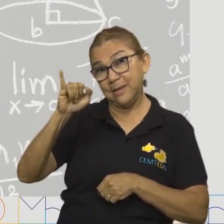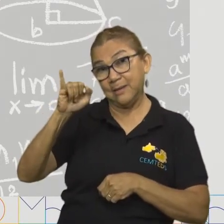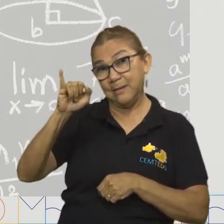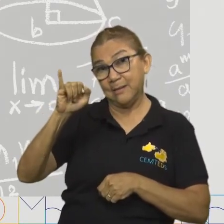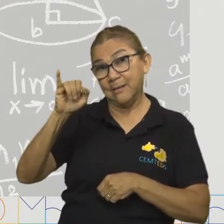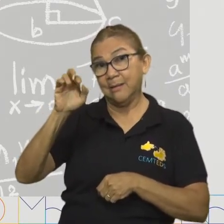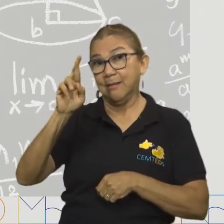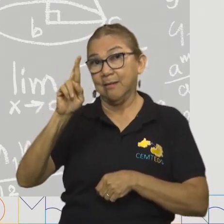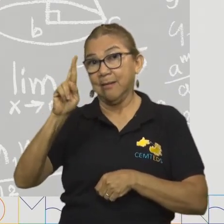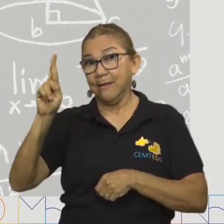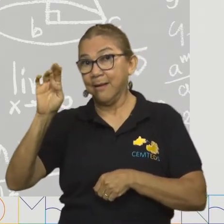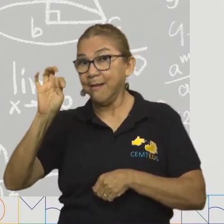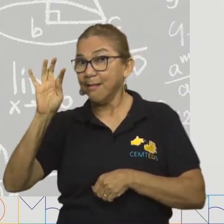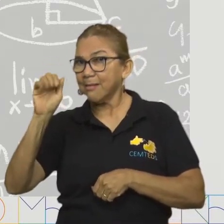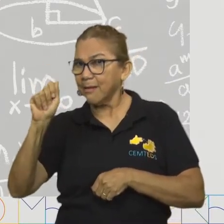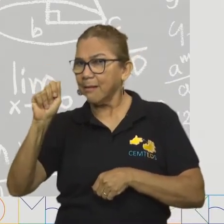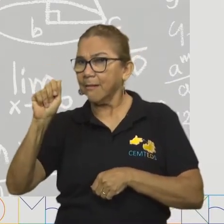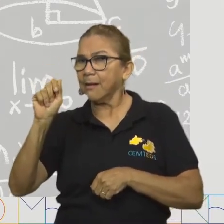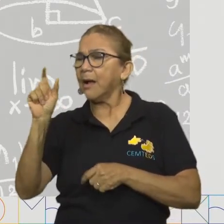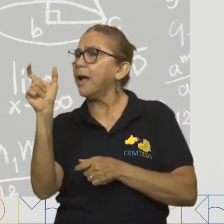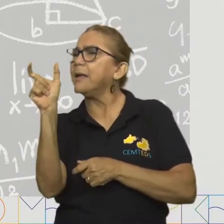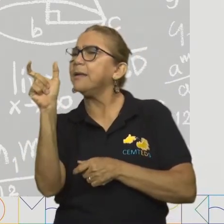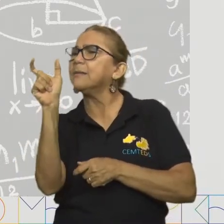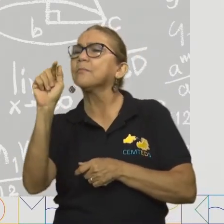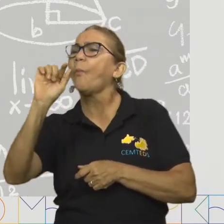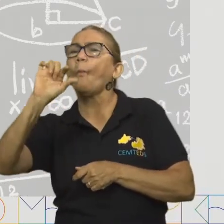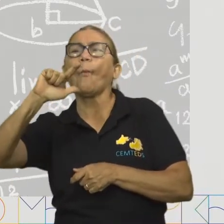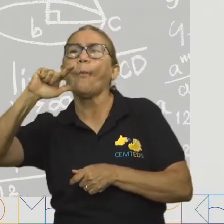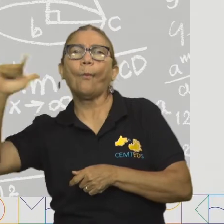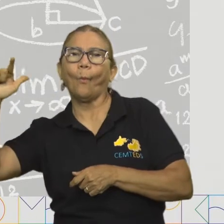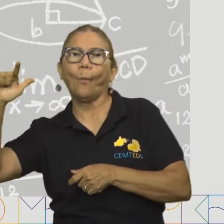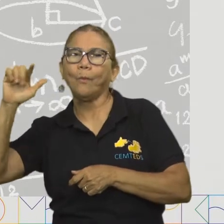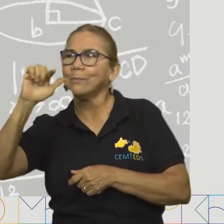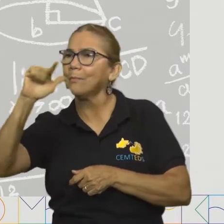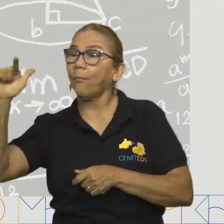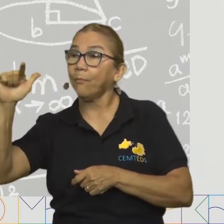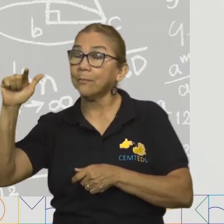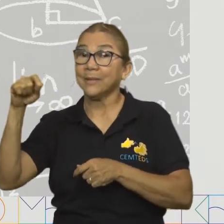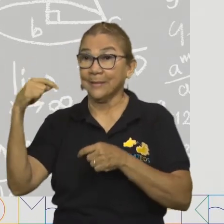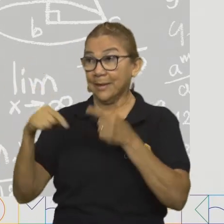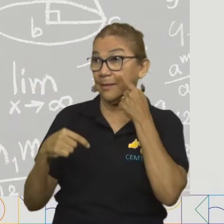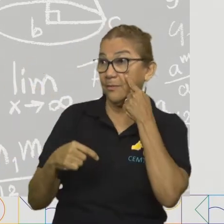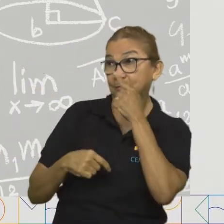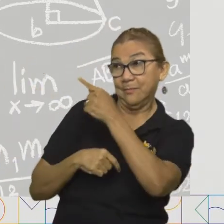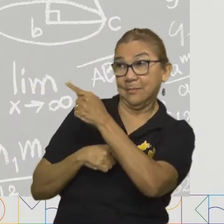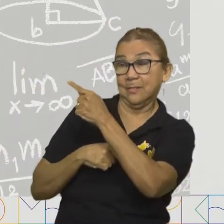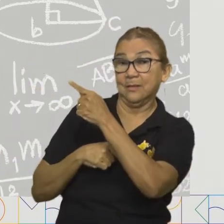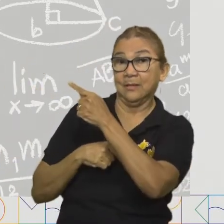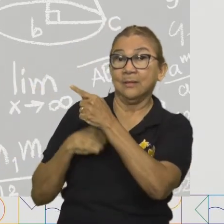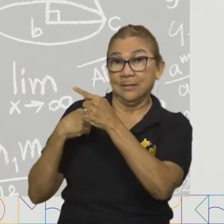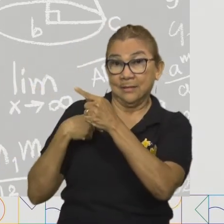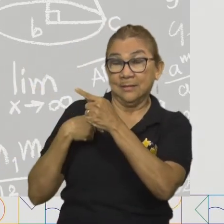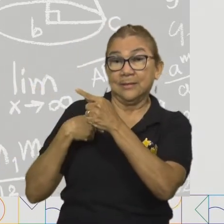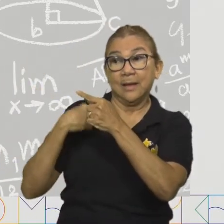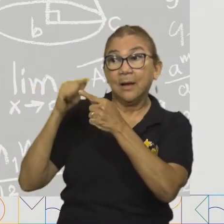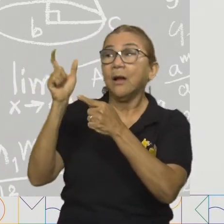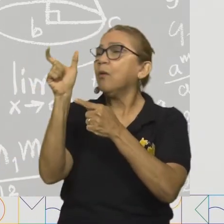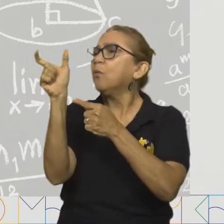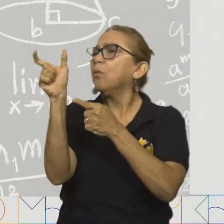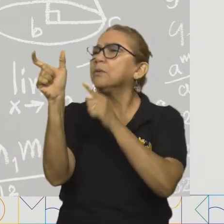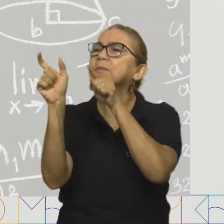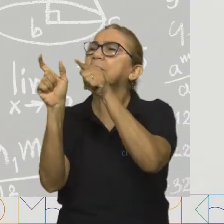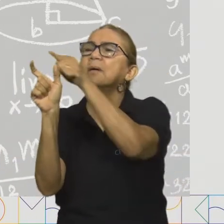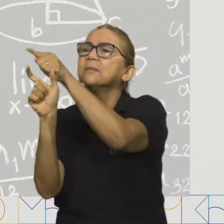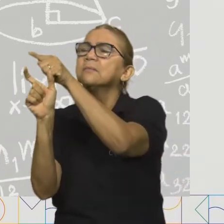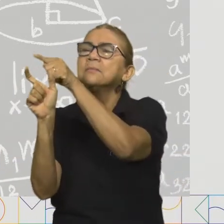nome diz, são, aí tem um espacinho, de uma reta que tem um ponto de mais